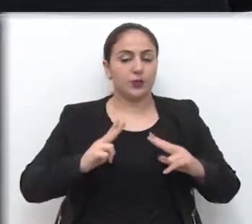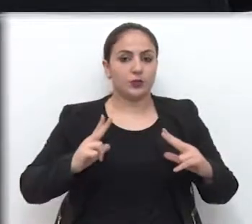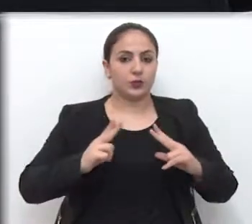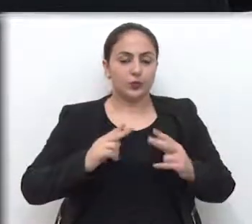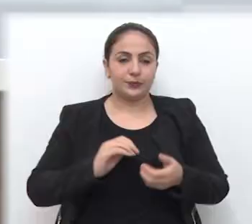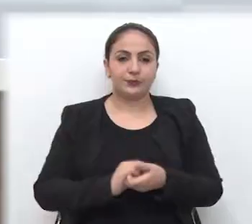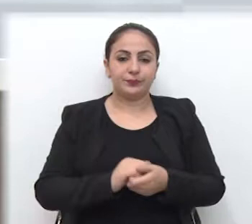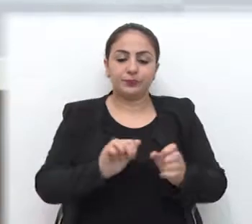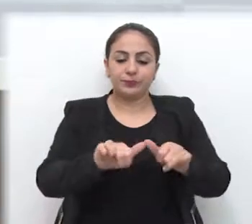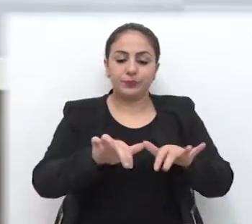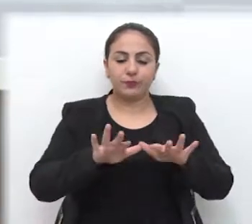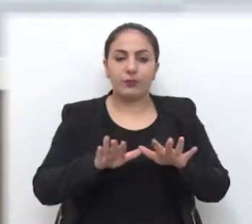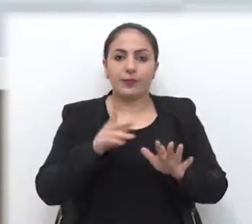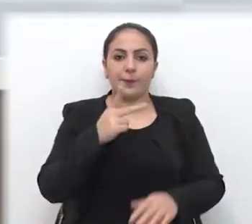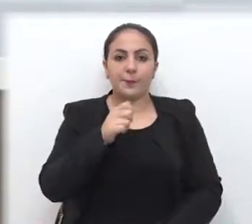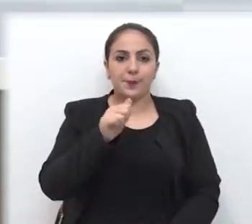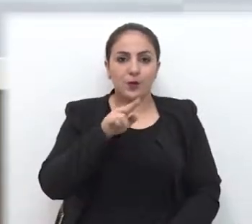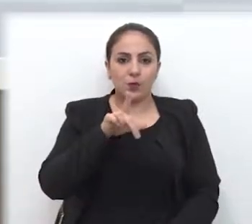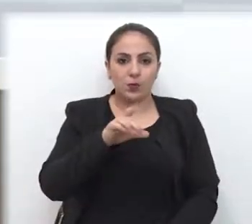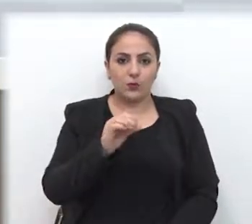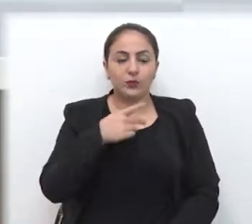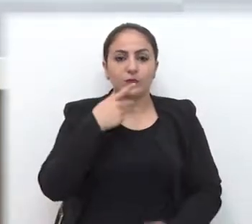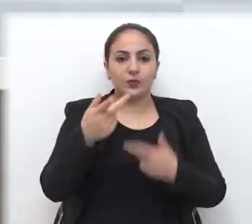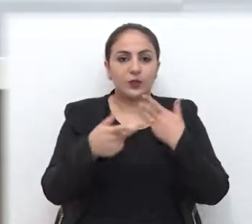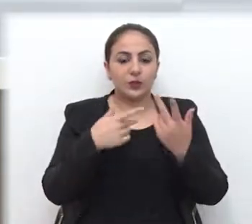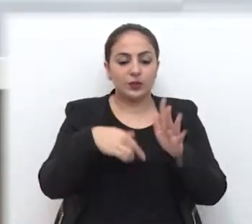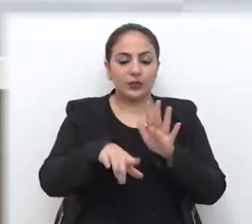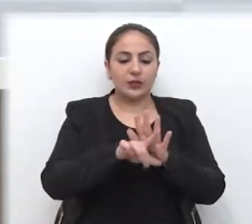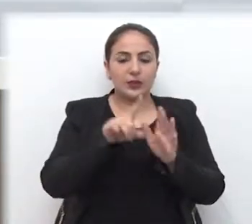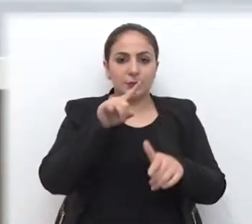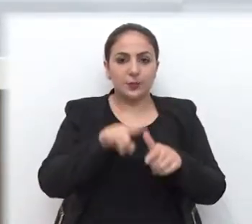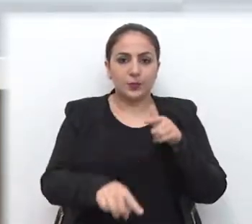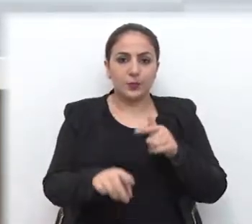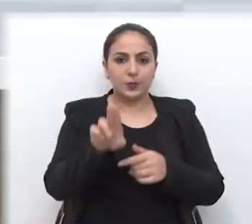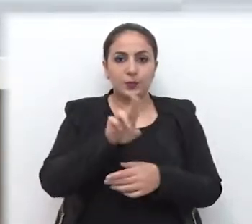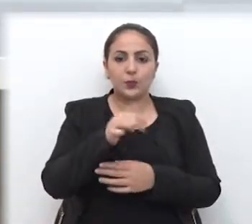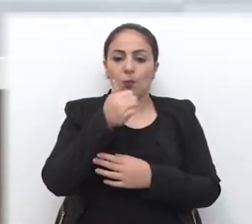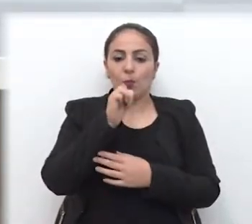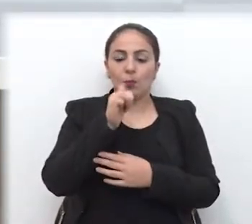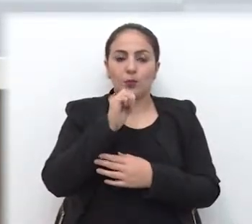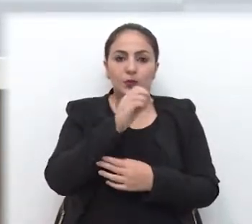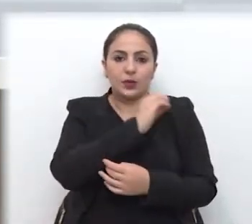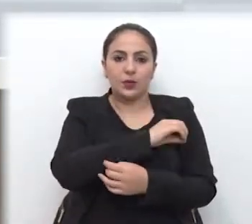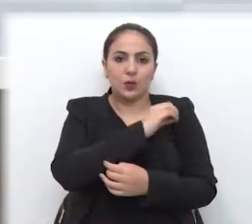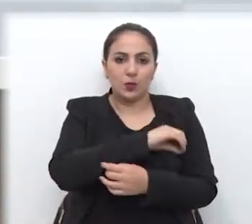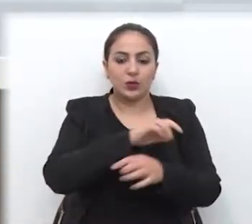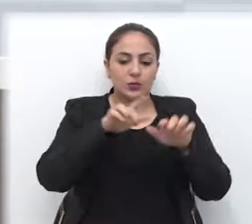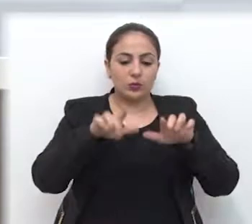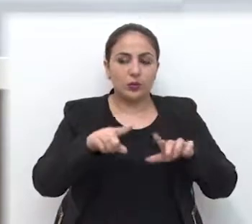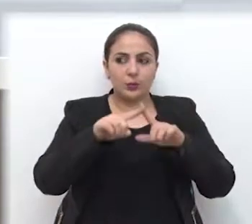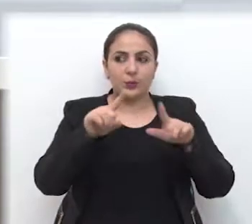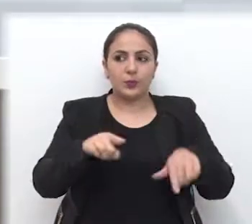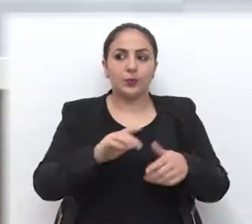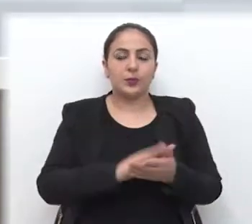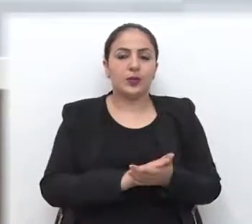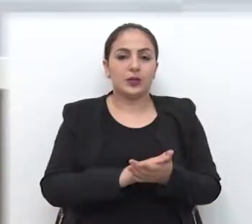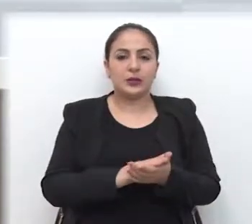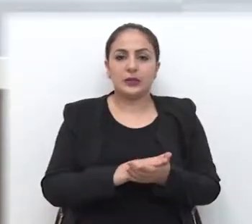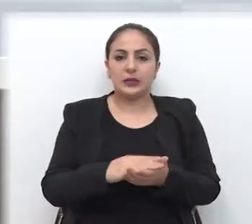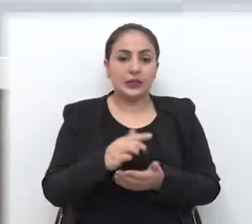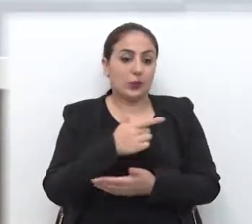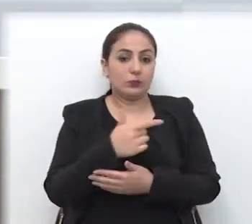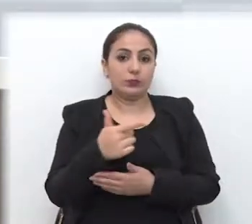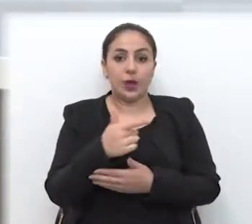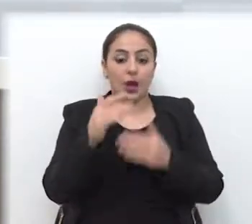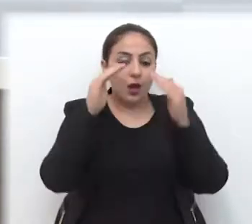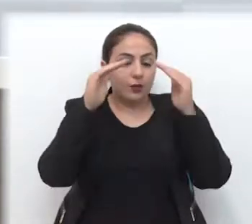pessoal. Na tribuna, Paulo Neckle afirmou que a lei que proíbe o consumo de bebidas alcoólicas em vias públicas não